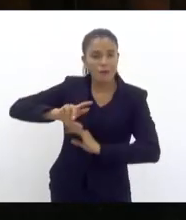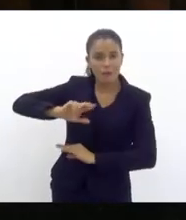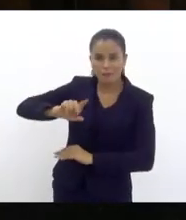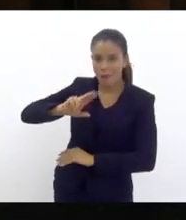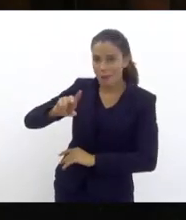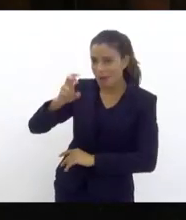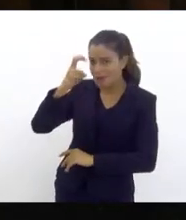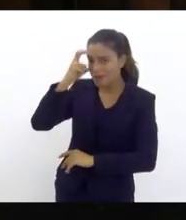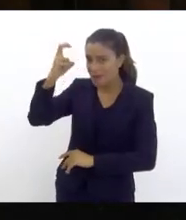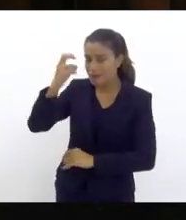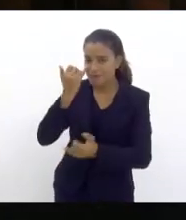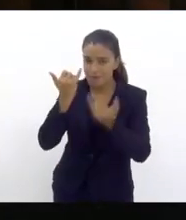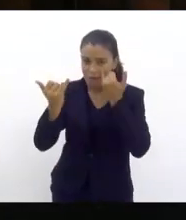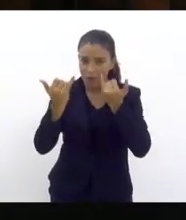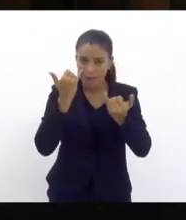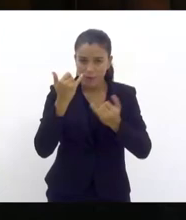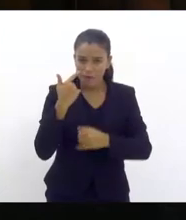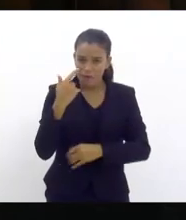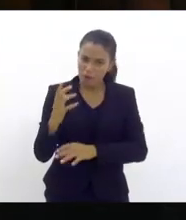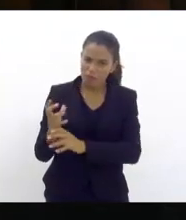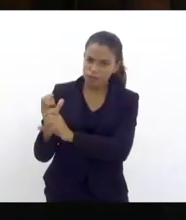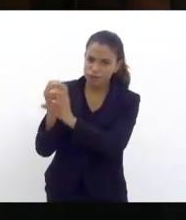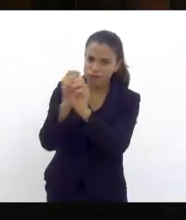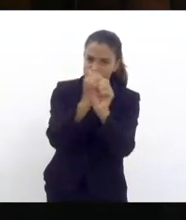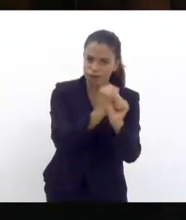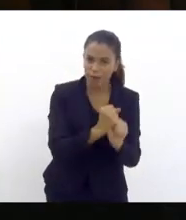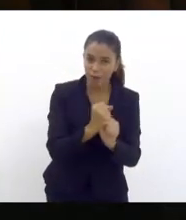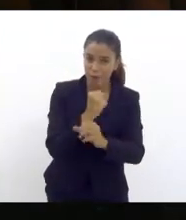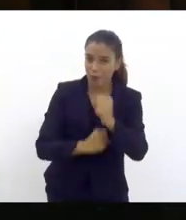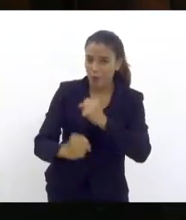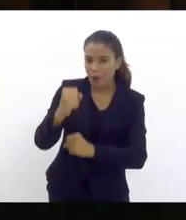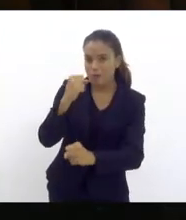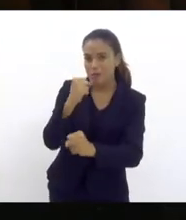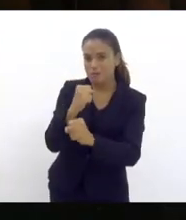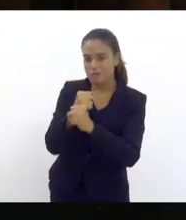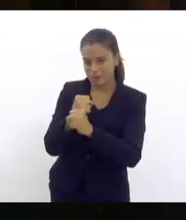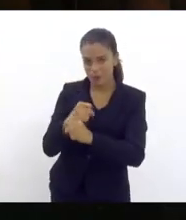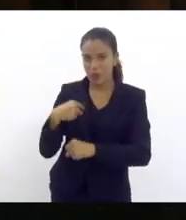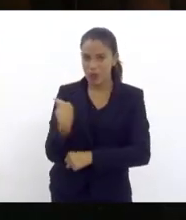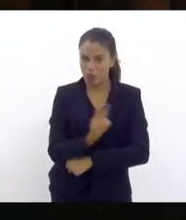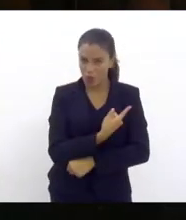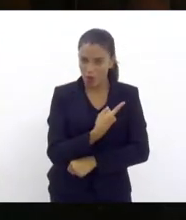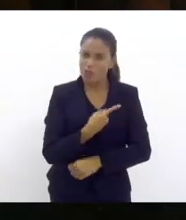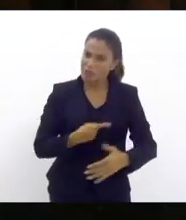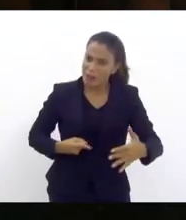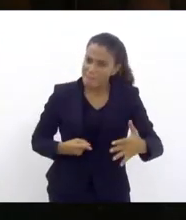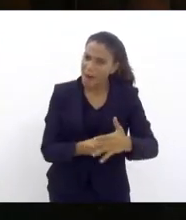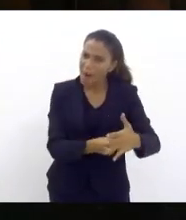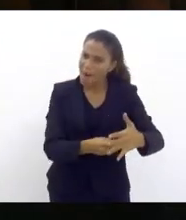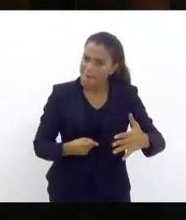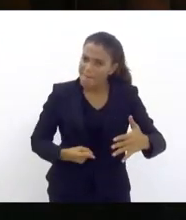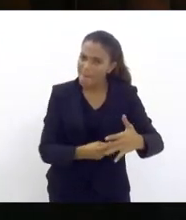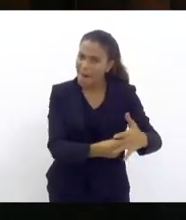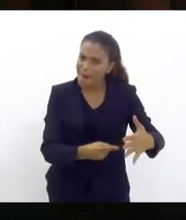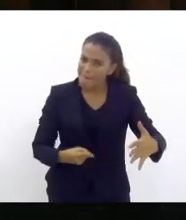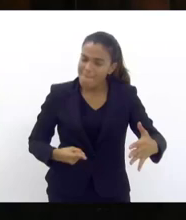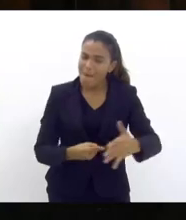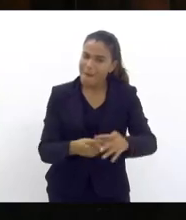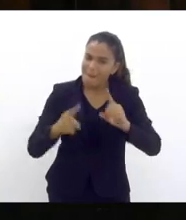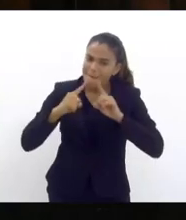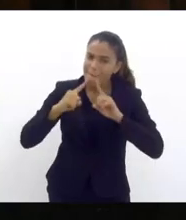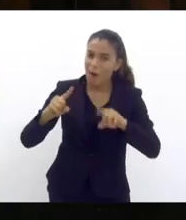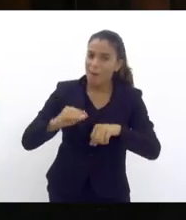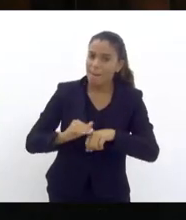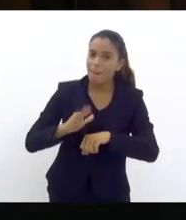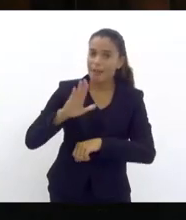informação. a gente viu no orçamento do ano passado e aqui nós fazíamos a denúncia que mais de 80